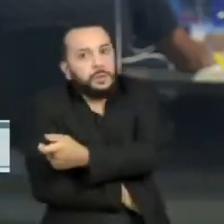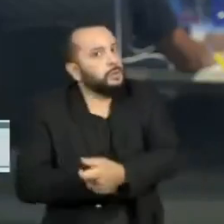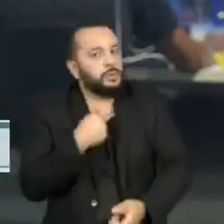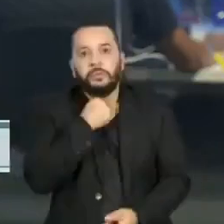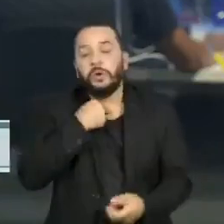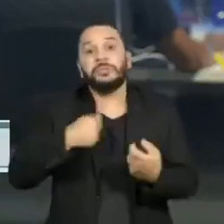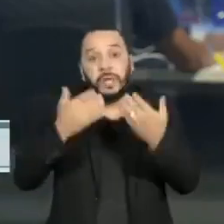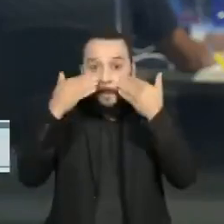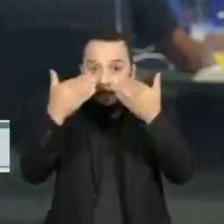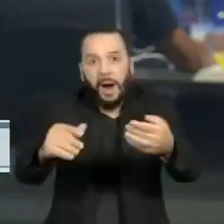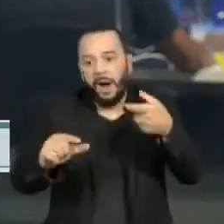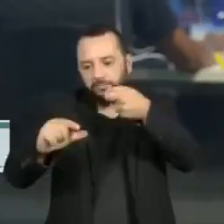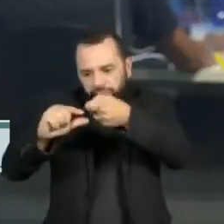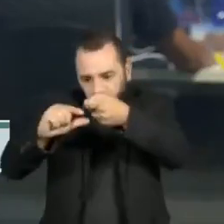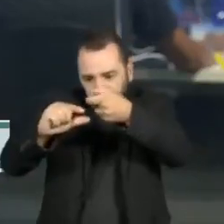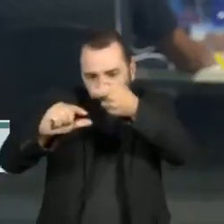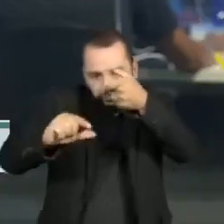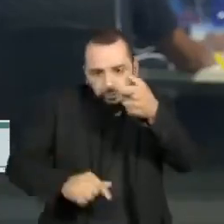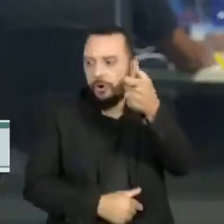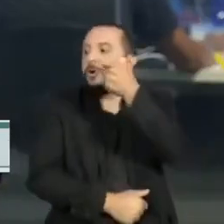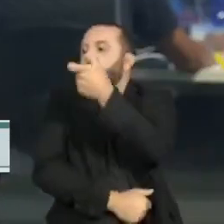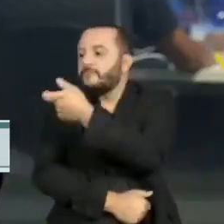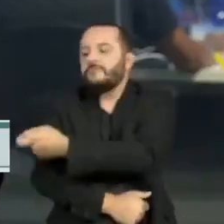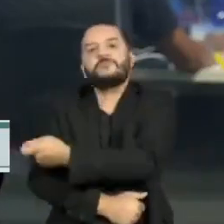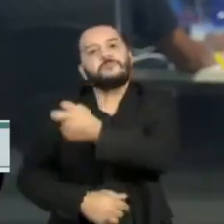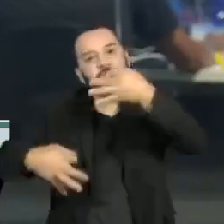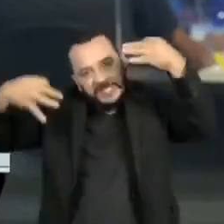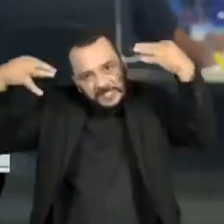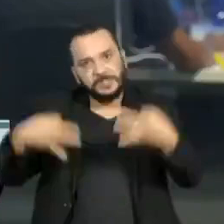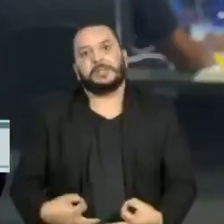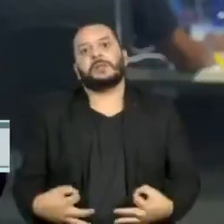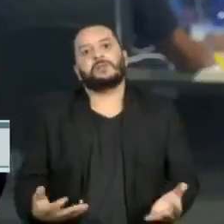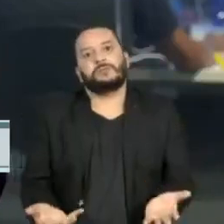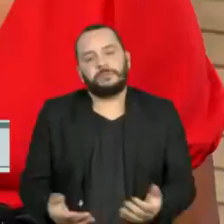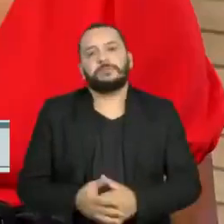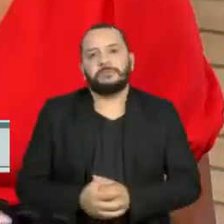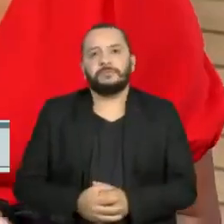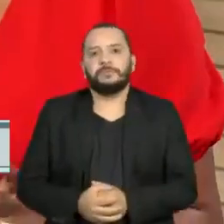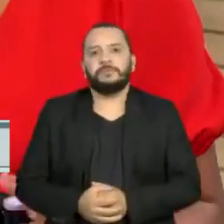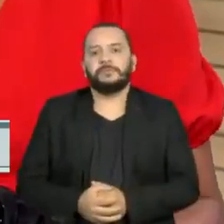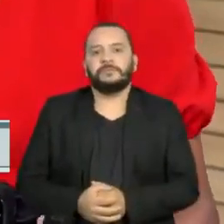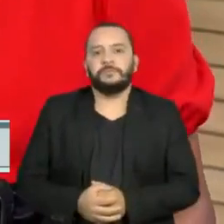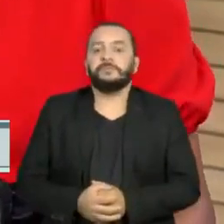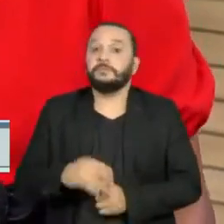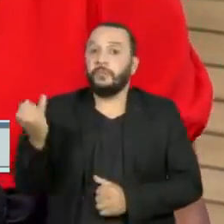que a gente também tenha garantias do que a nossa população está recebendo. Importante ficar atento.